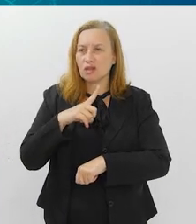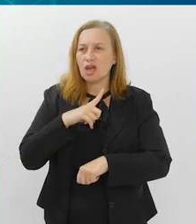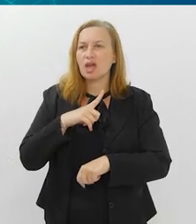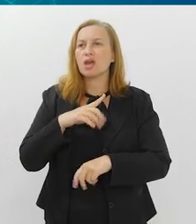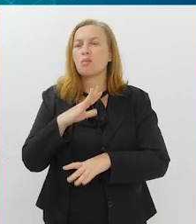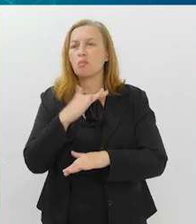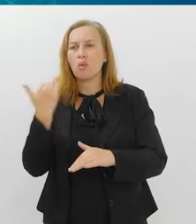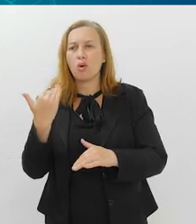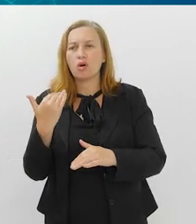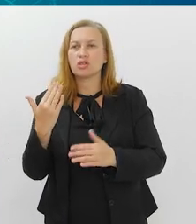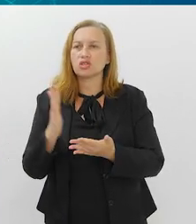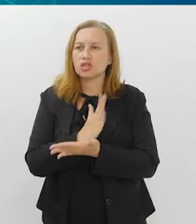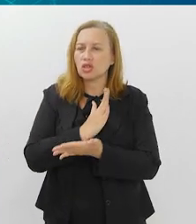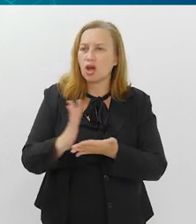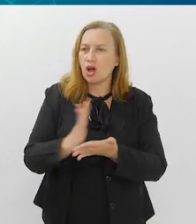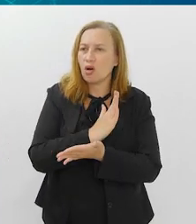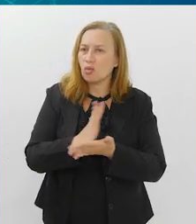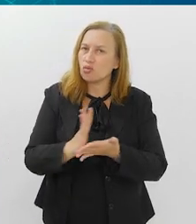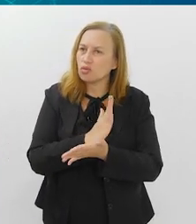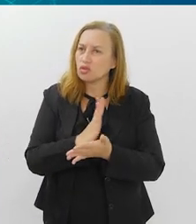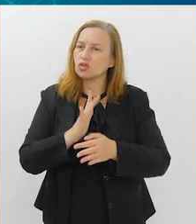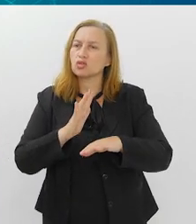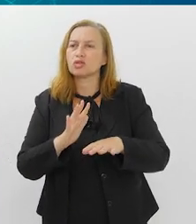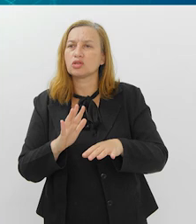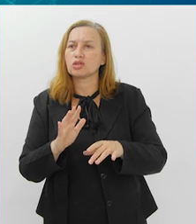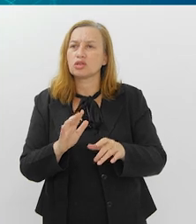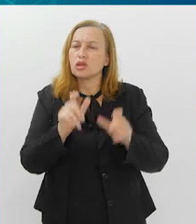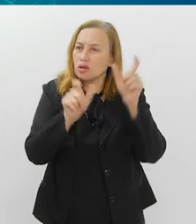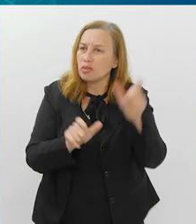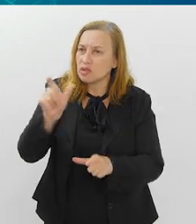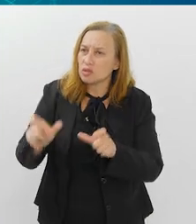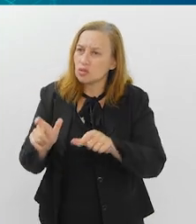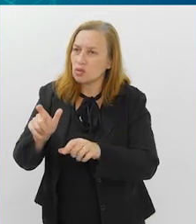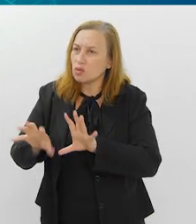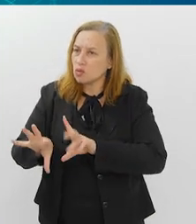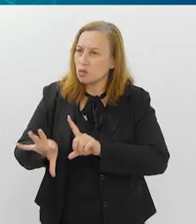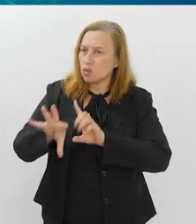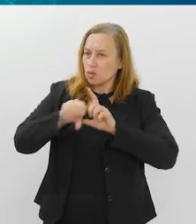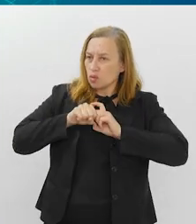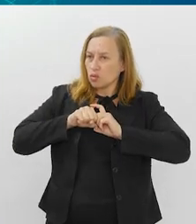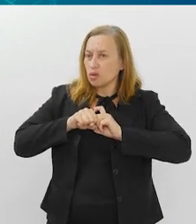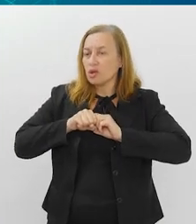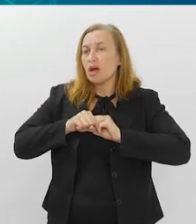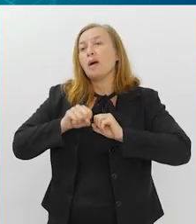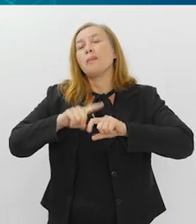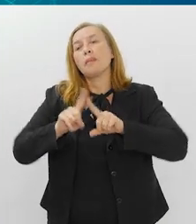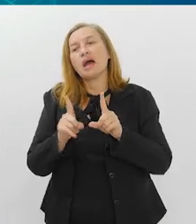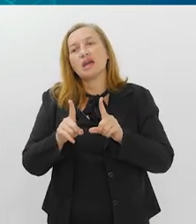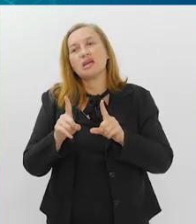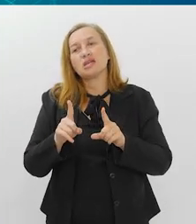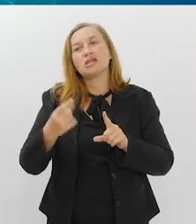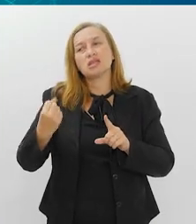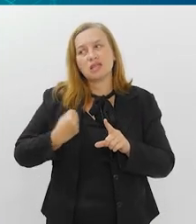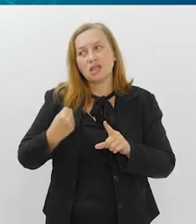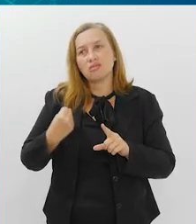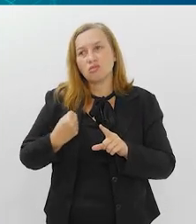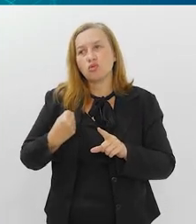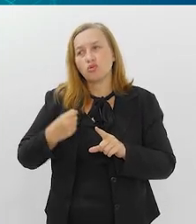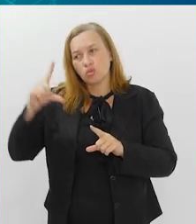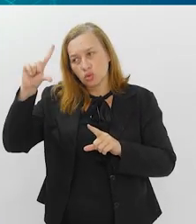mortes, ainda muitos casos, ainda surtos, mas uma maioria da população vacinada e uma